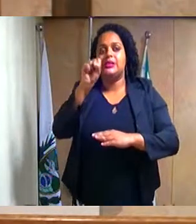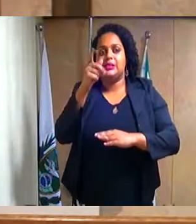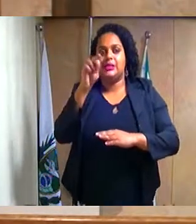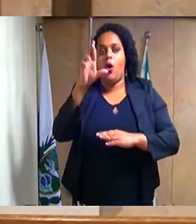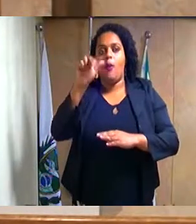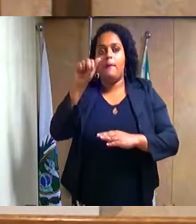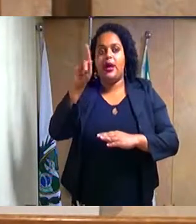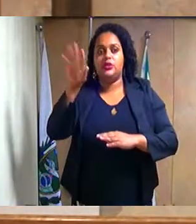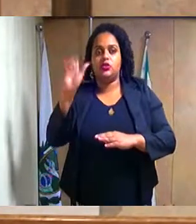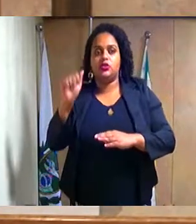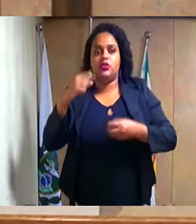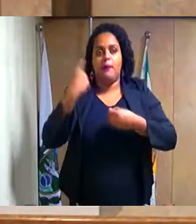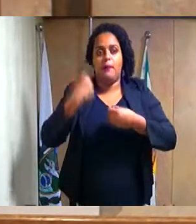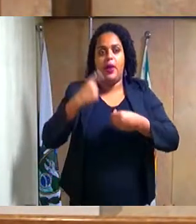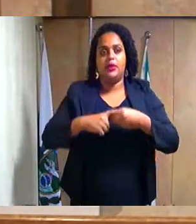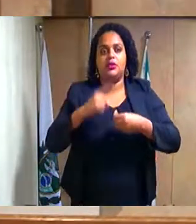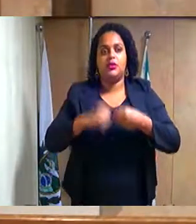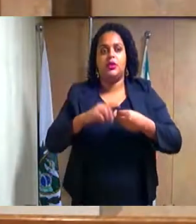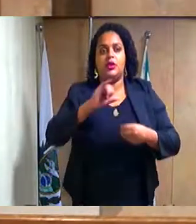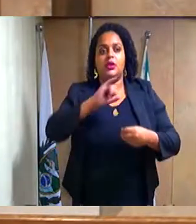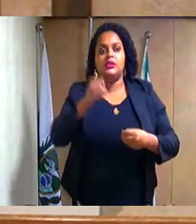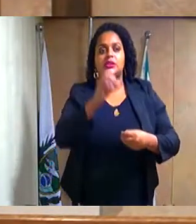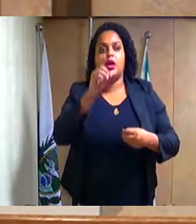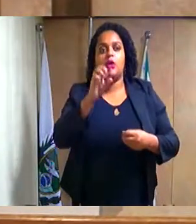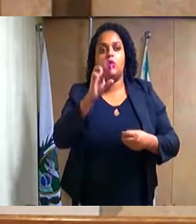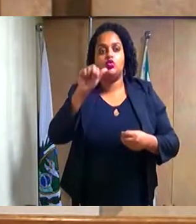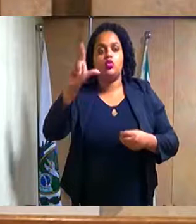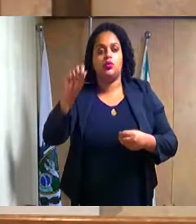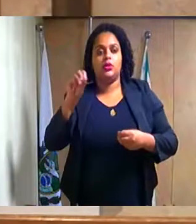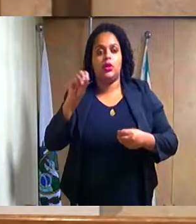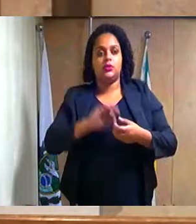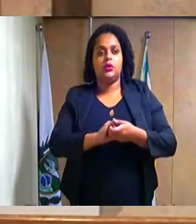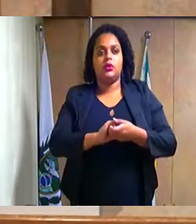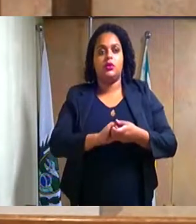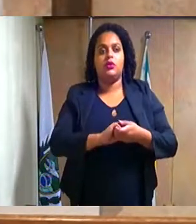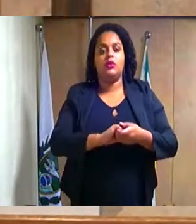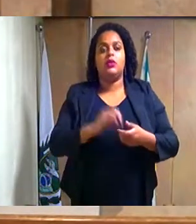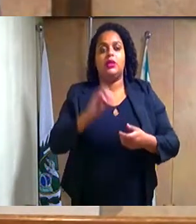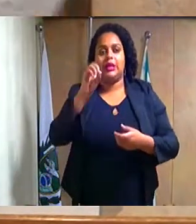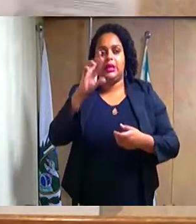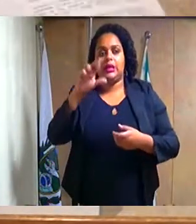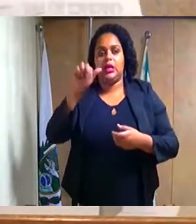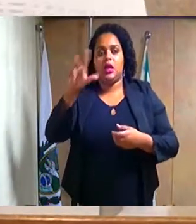localizada no bairro São Judas Tadeu, do segundo distrito deste município.